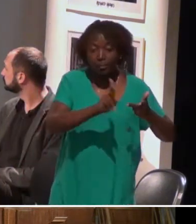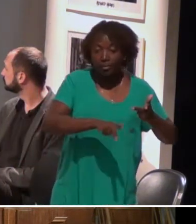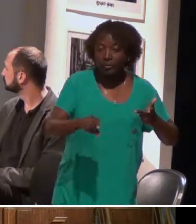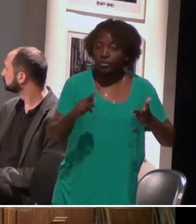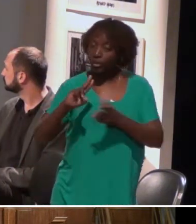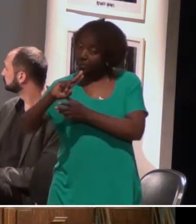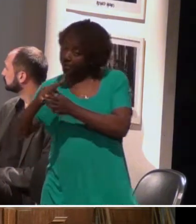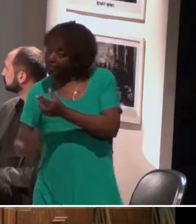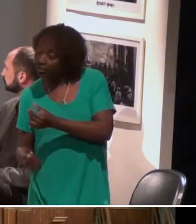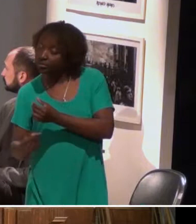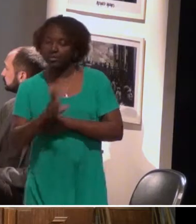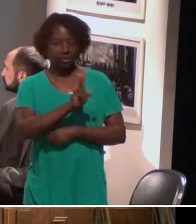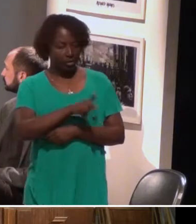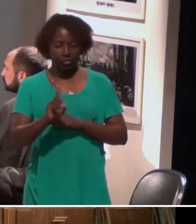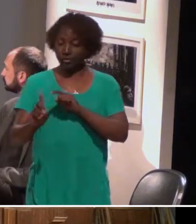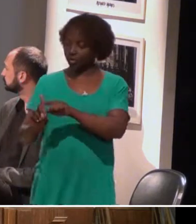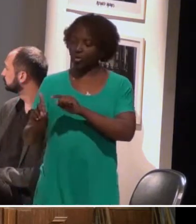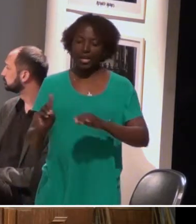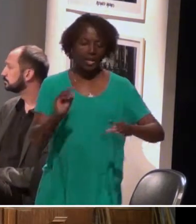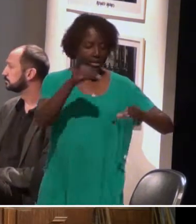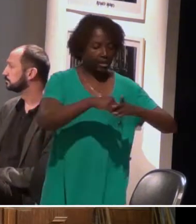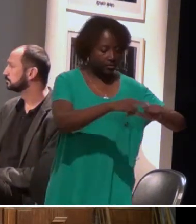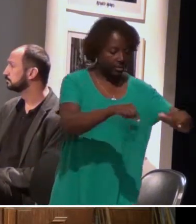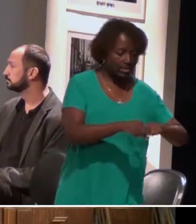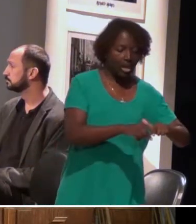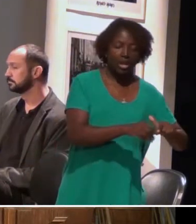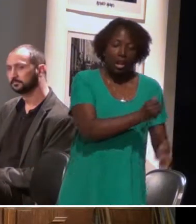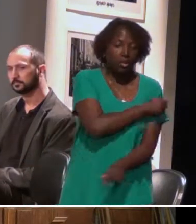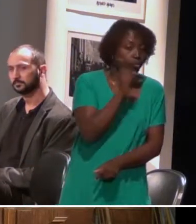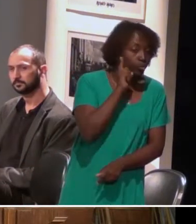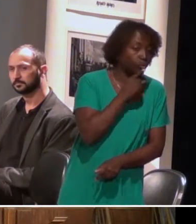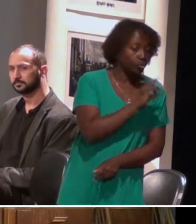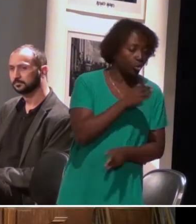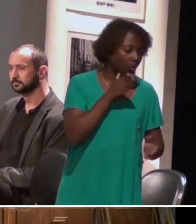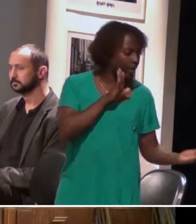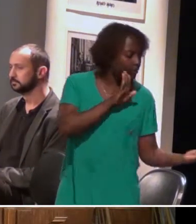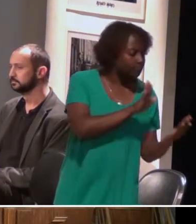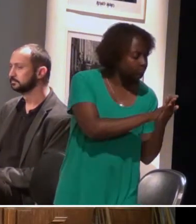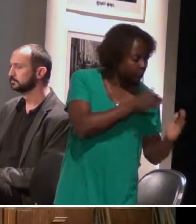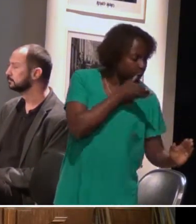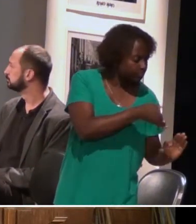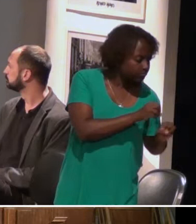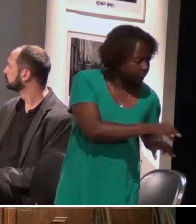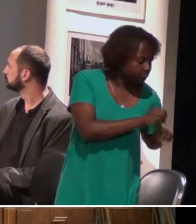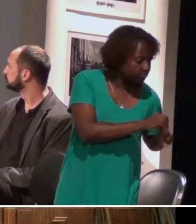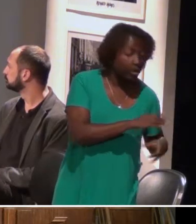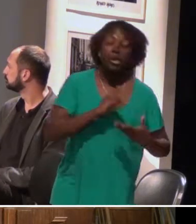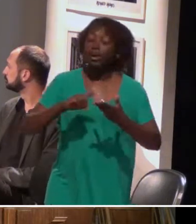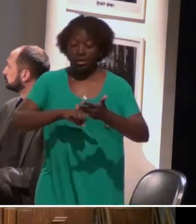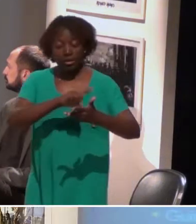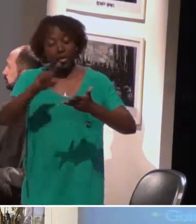bilingue, que é aquele professor que vai atuar em uma sala só com surdos e ele vai ensinar direto em Libras, professor